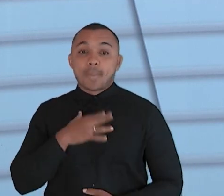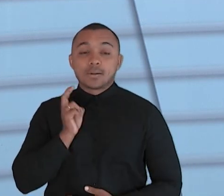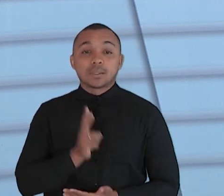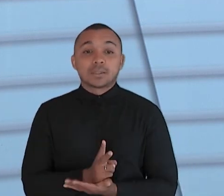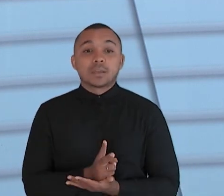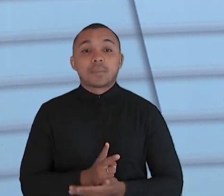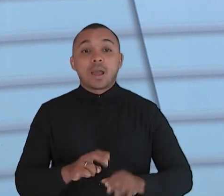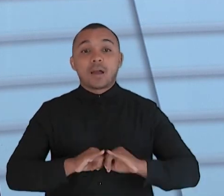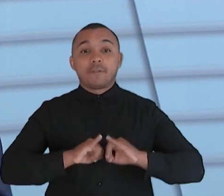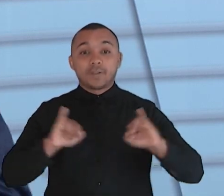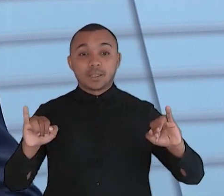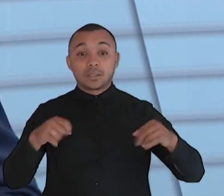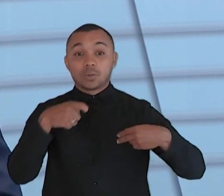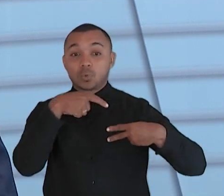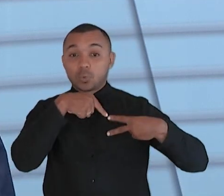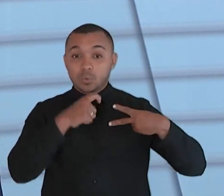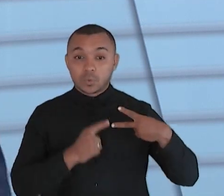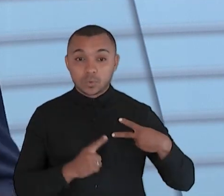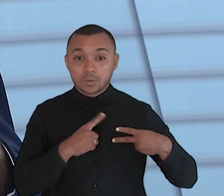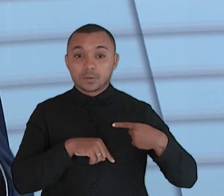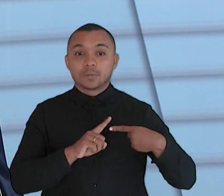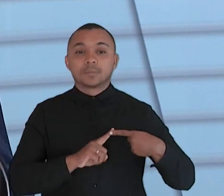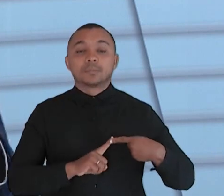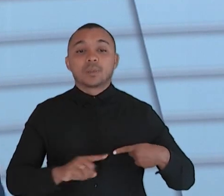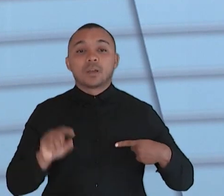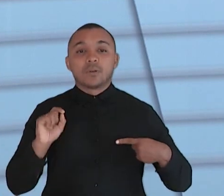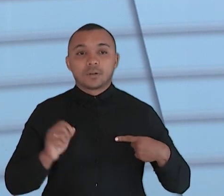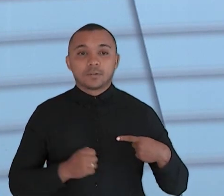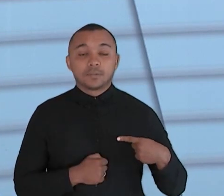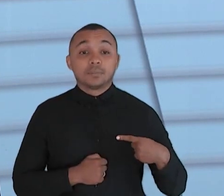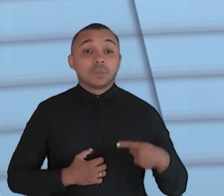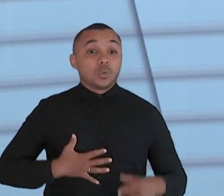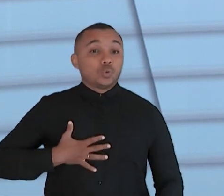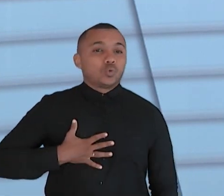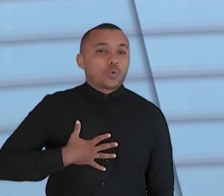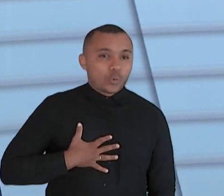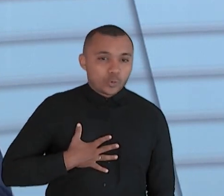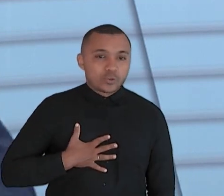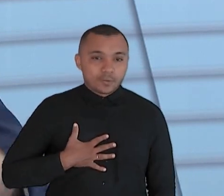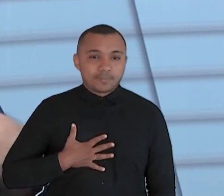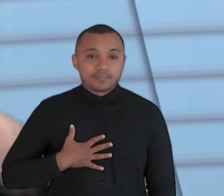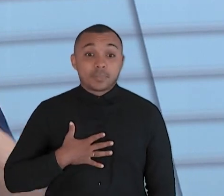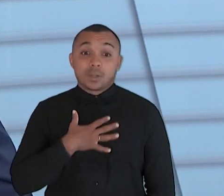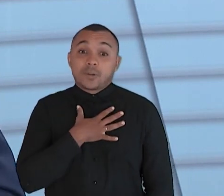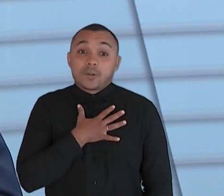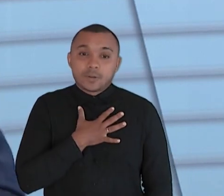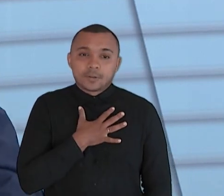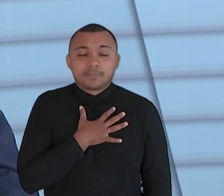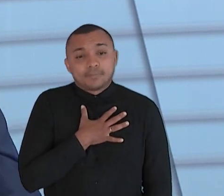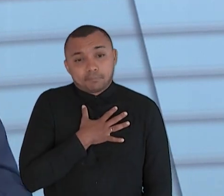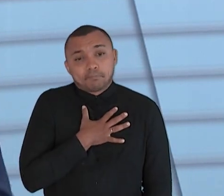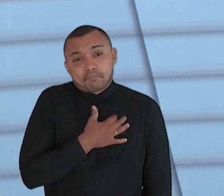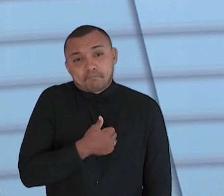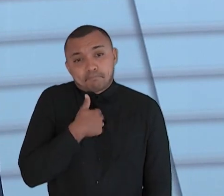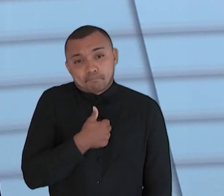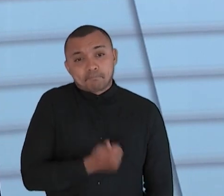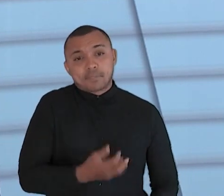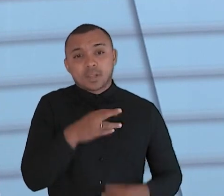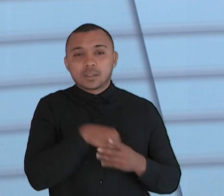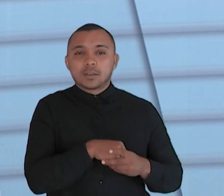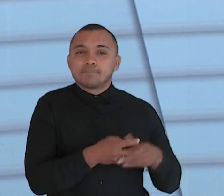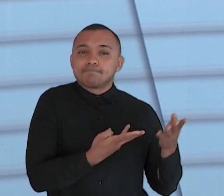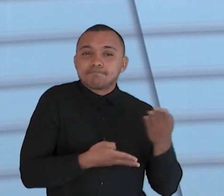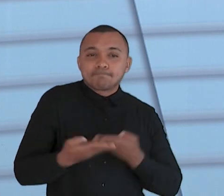motivações a primeira é gostar é me sentir bem no meio daquele povo